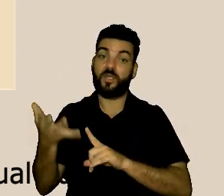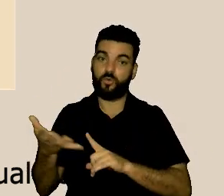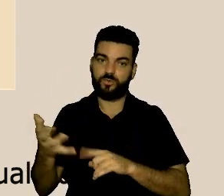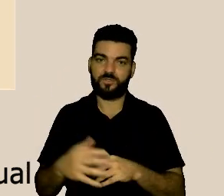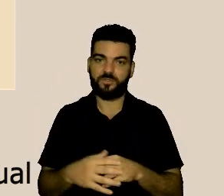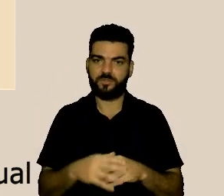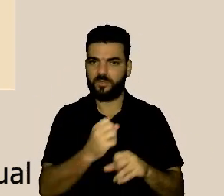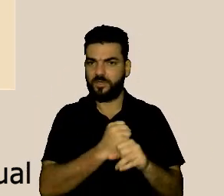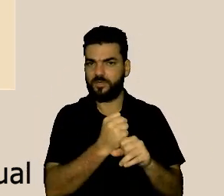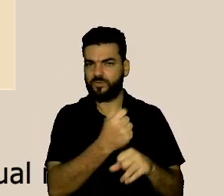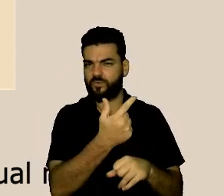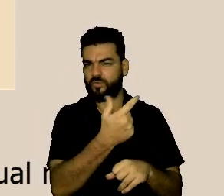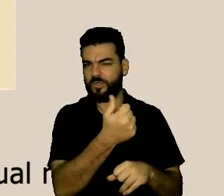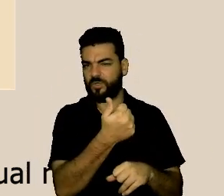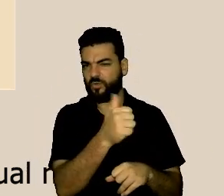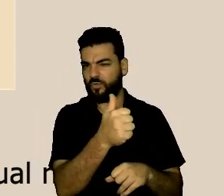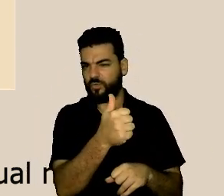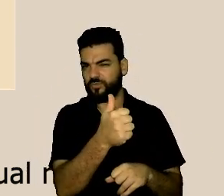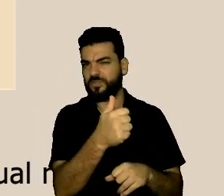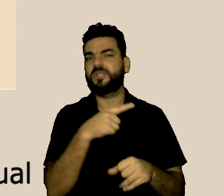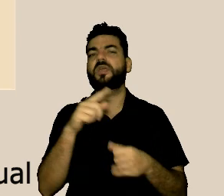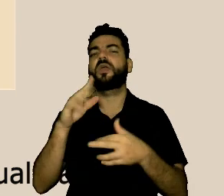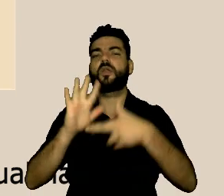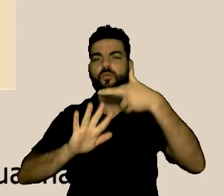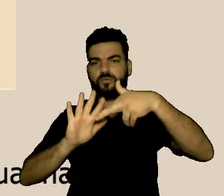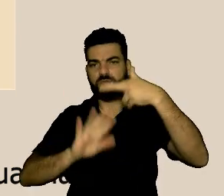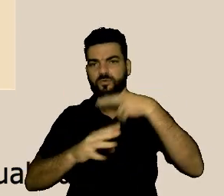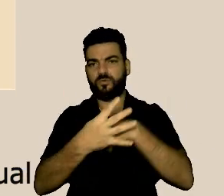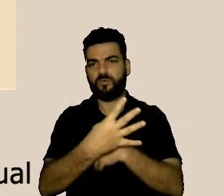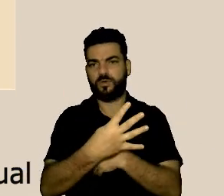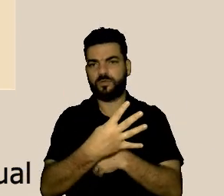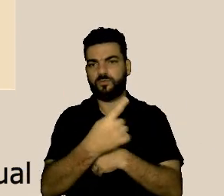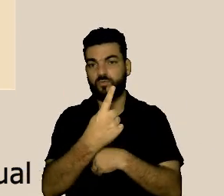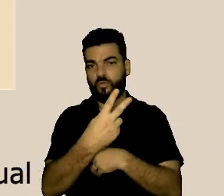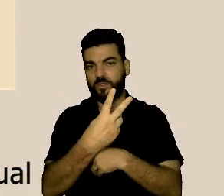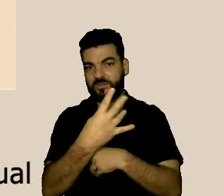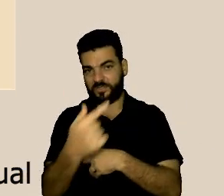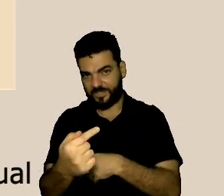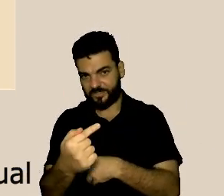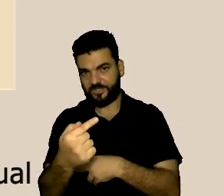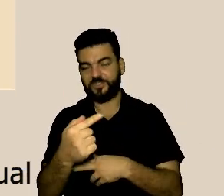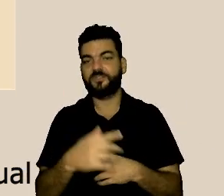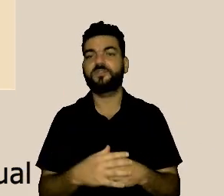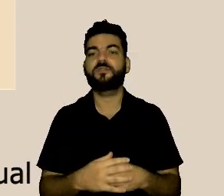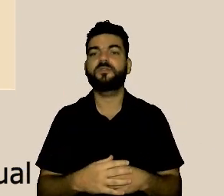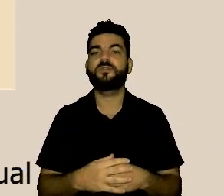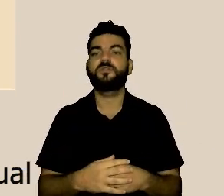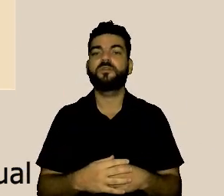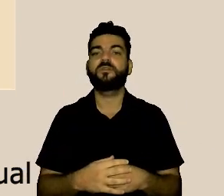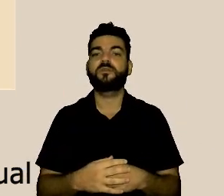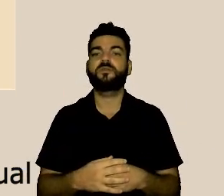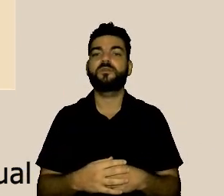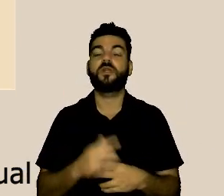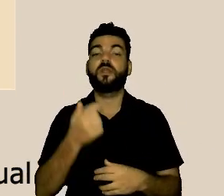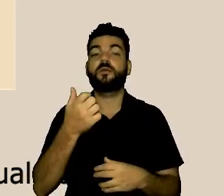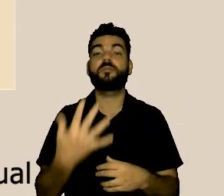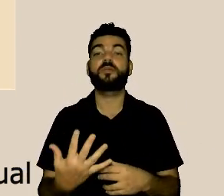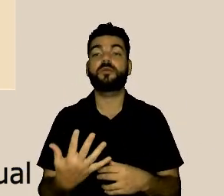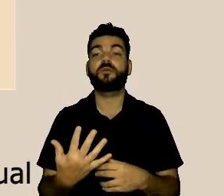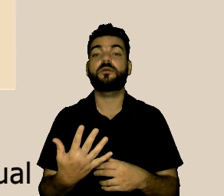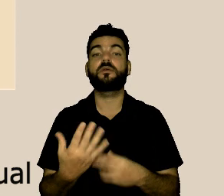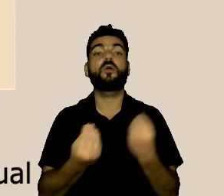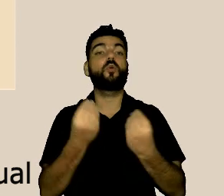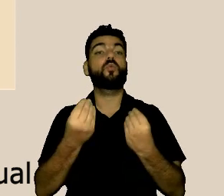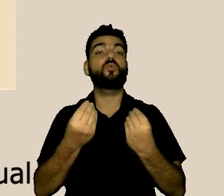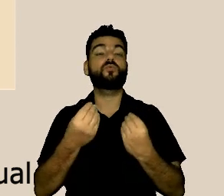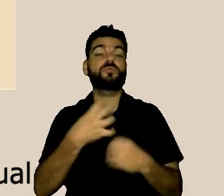2011, a gente tem a resolução 4-7, que é a resolução que fala da conduta.